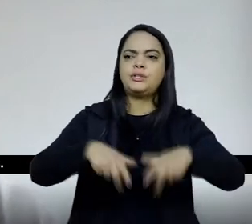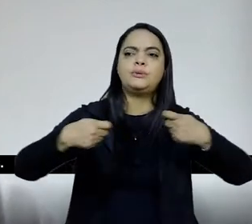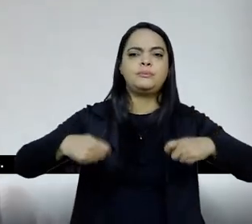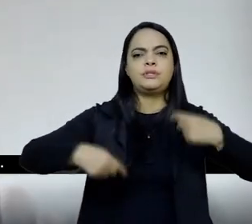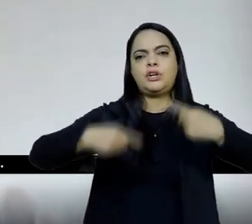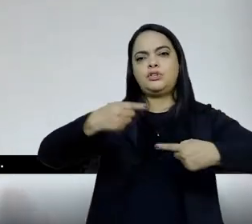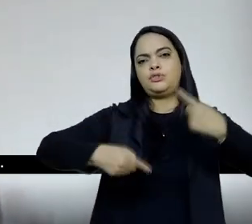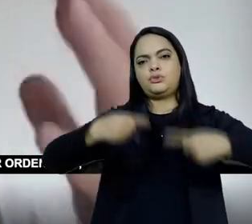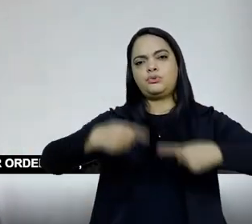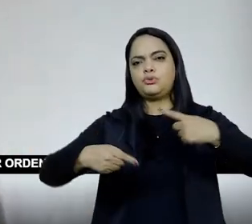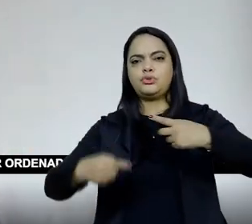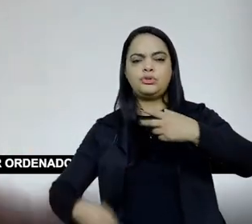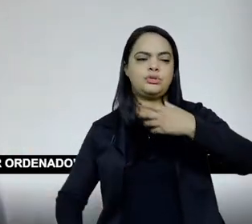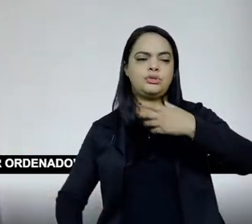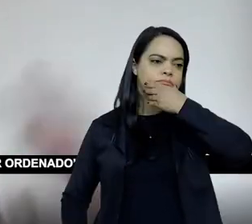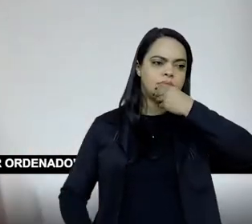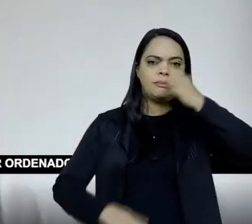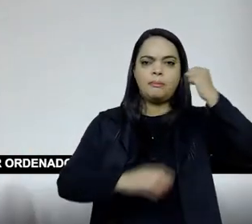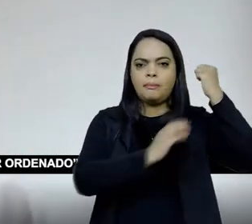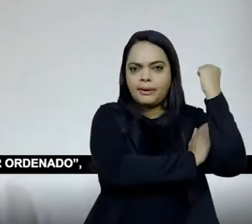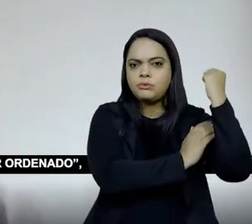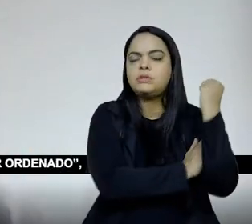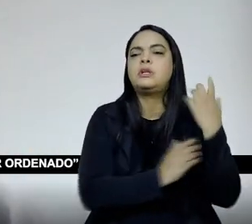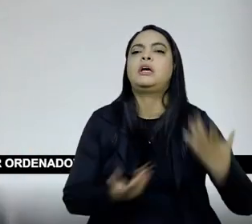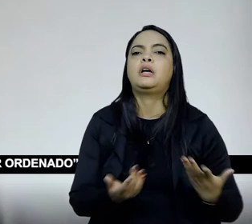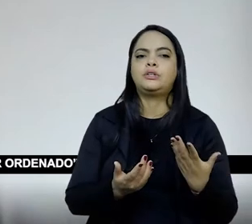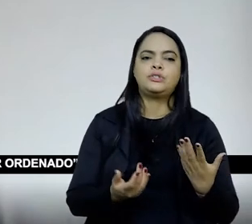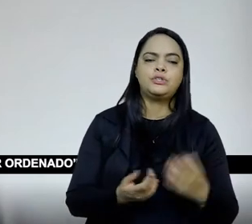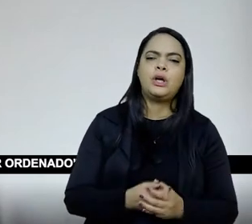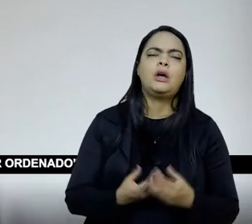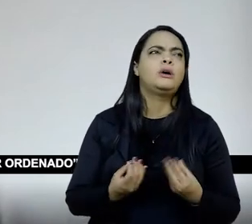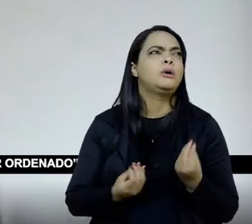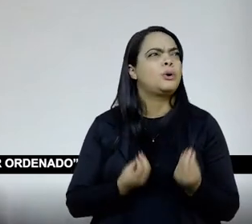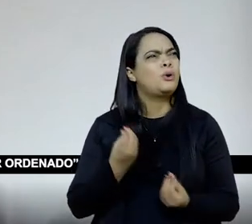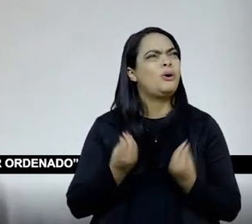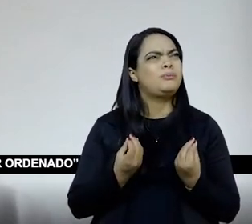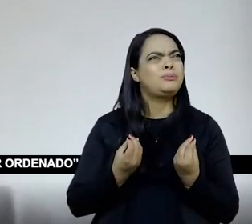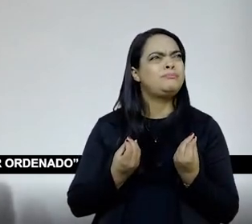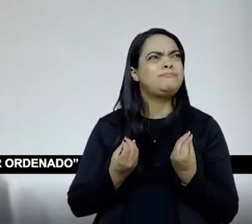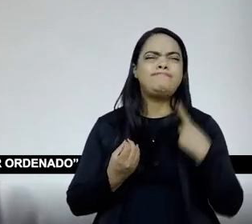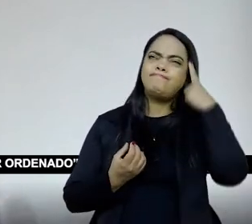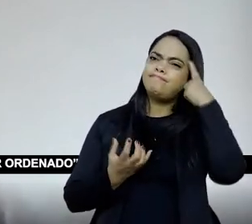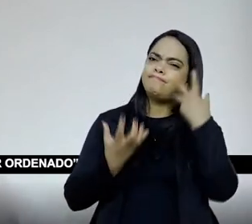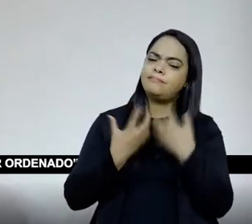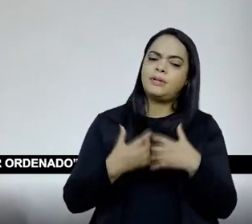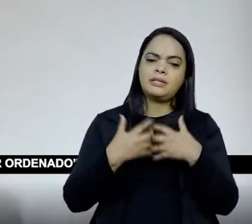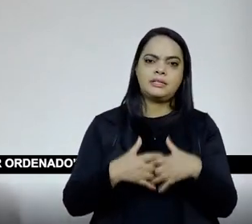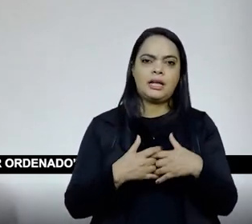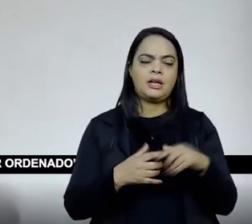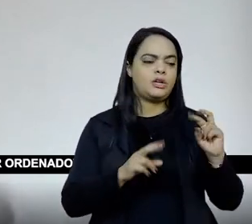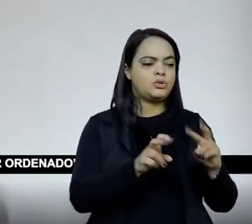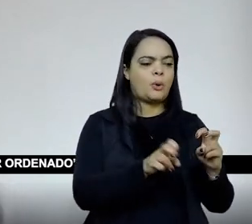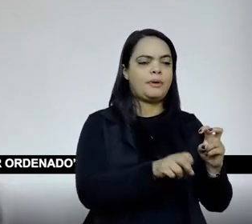questão das masculinidades, então, como que pensar essa questão que está, assim como a gente falava da branquidade,